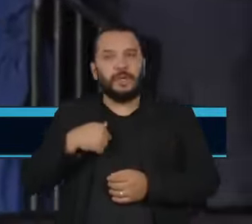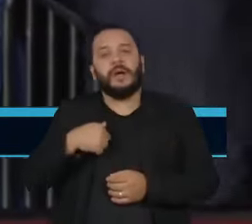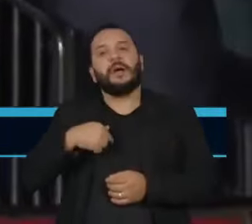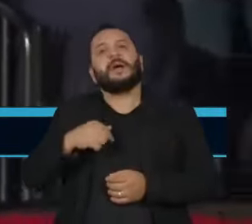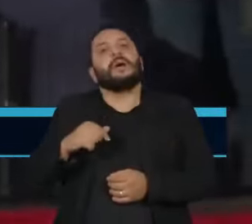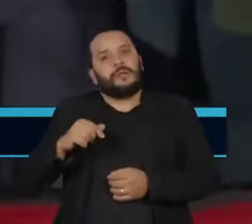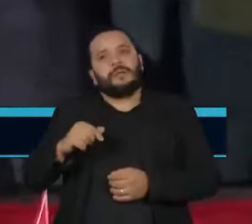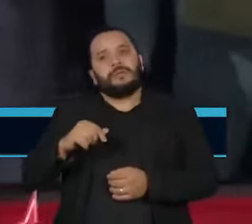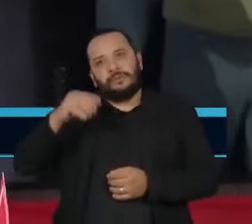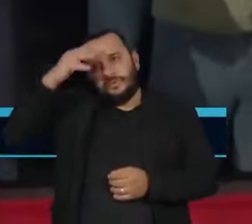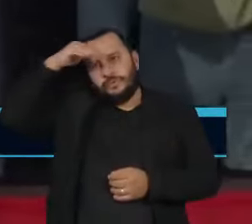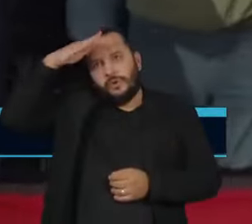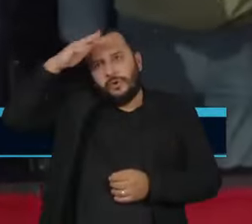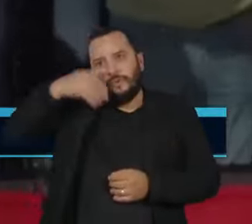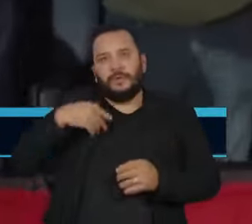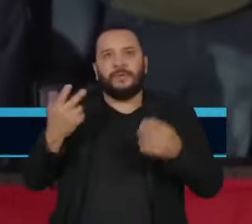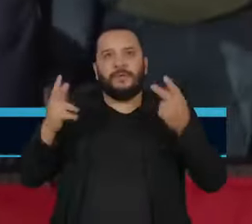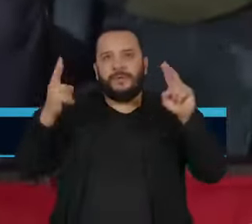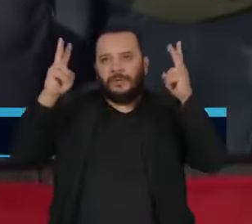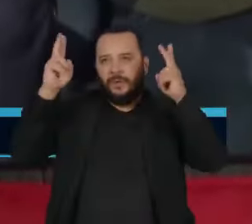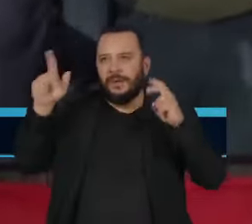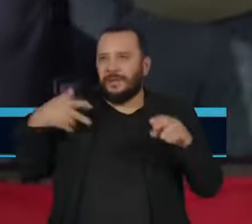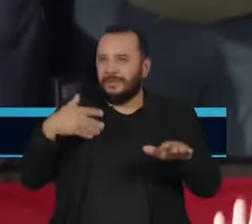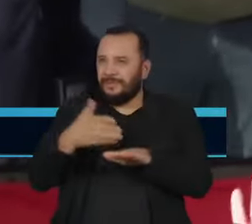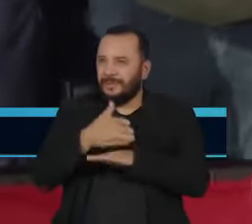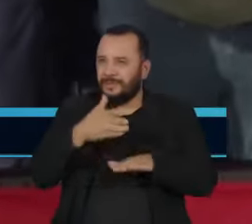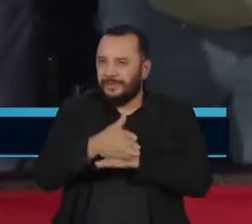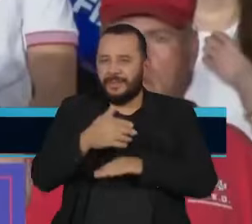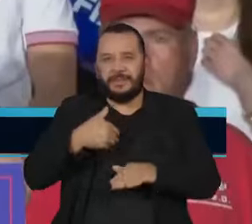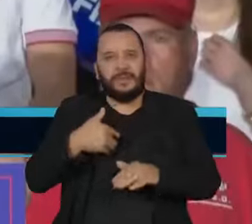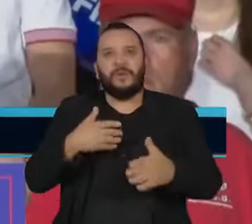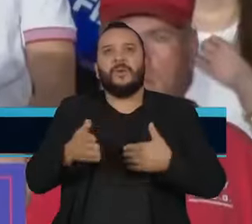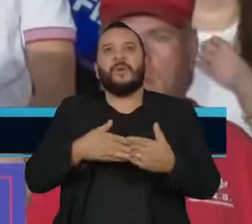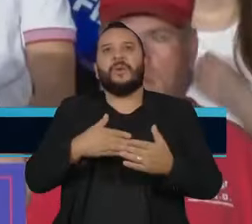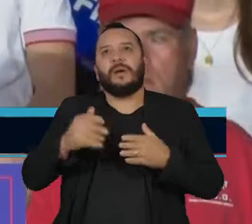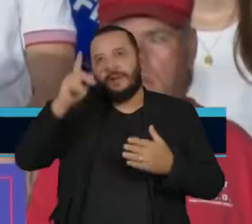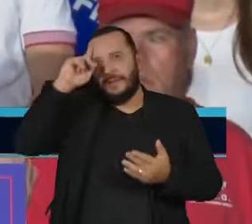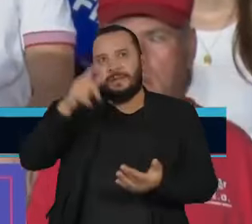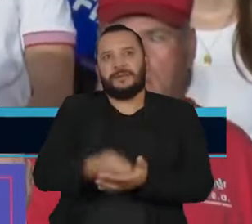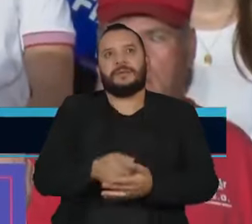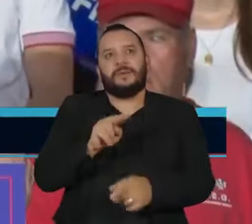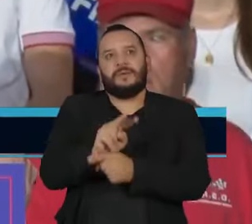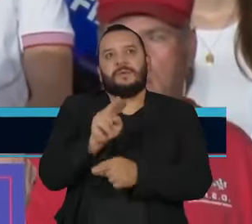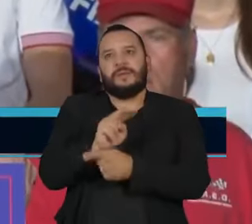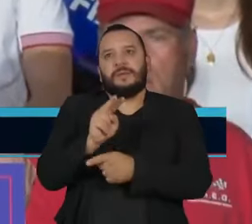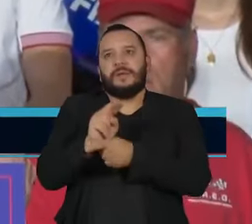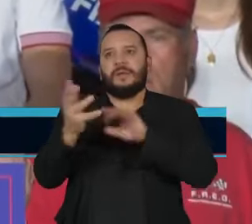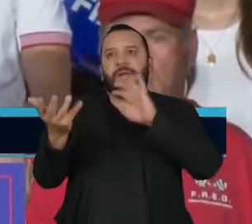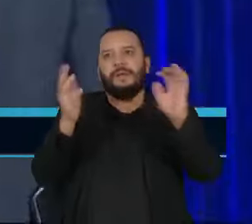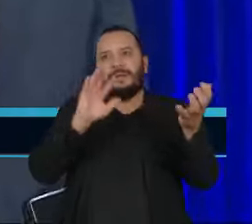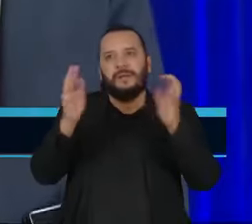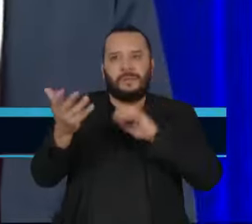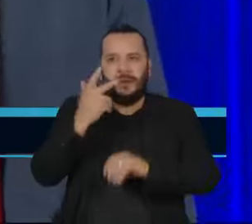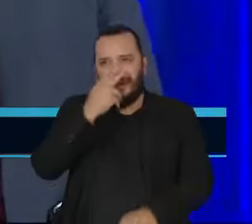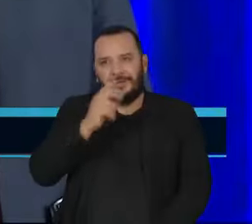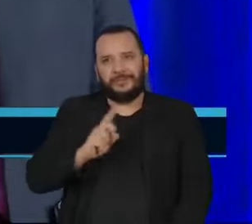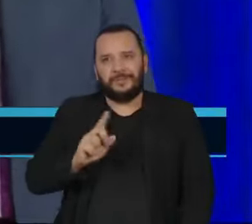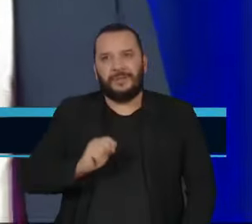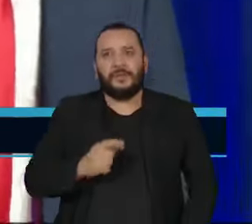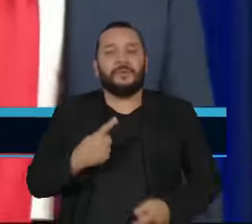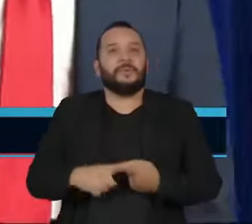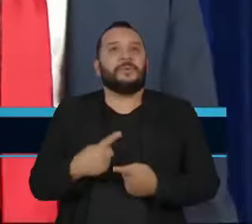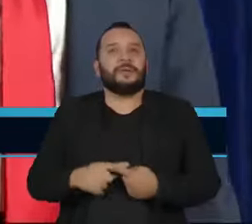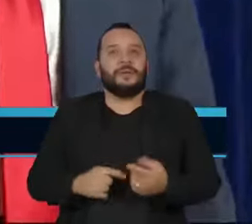à Casa Branca levanta dúvidas sobre a participação do país em qualquer decisão de combate à crise climática, já que o